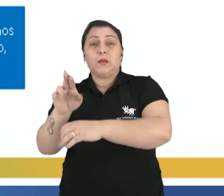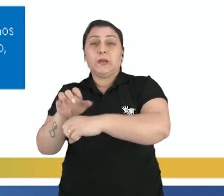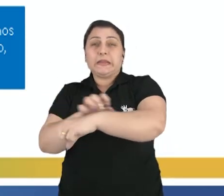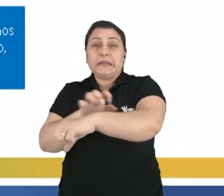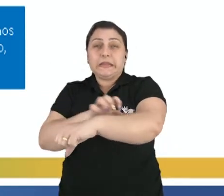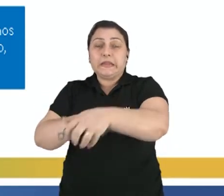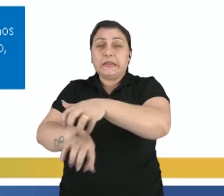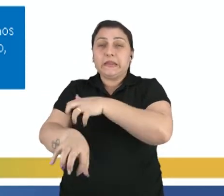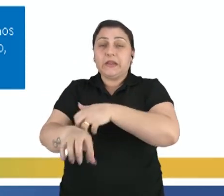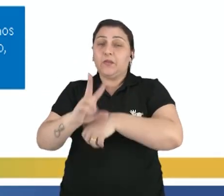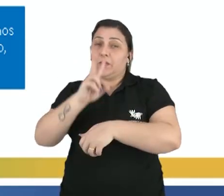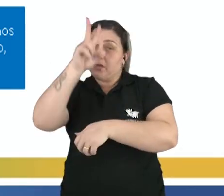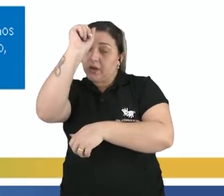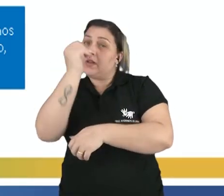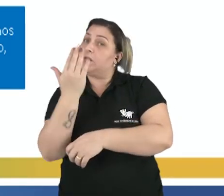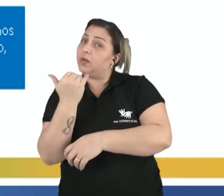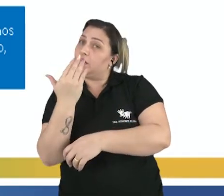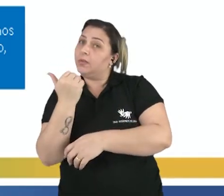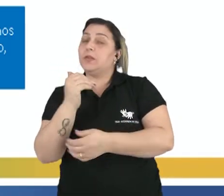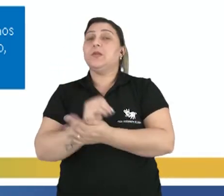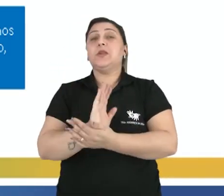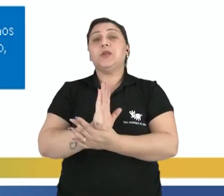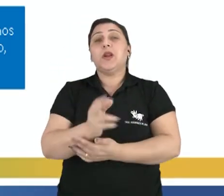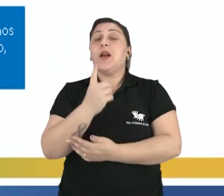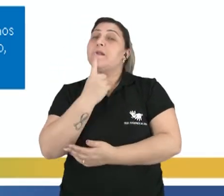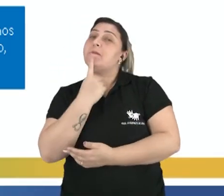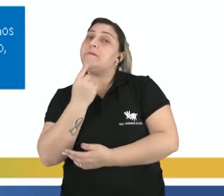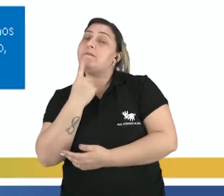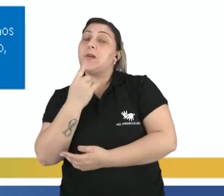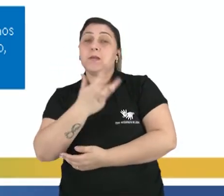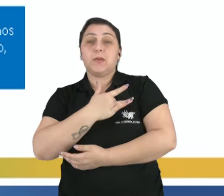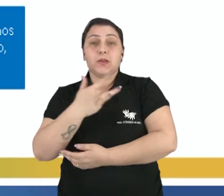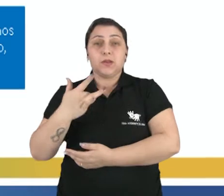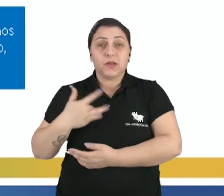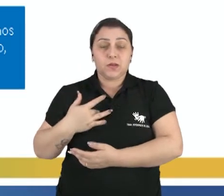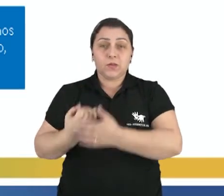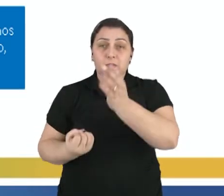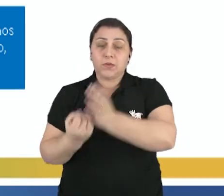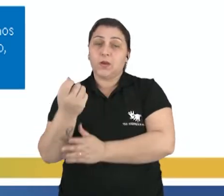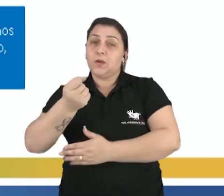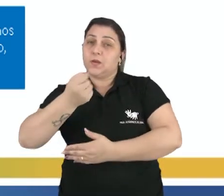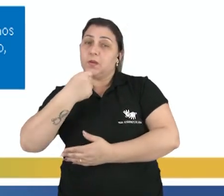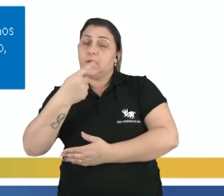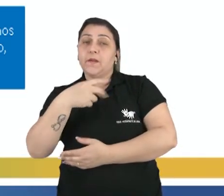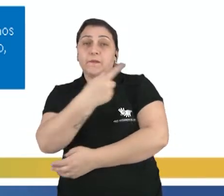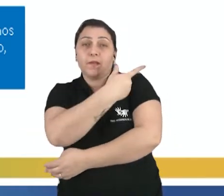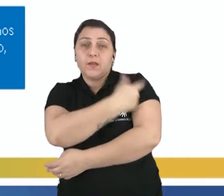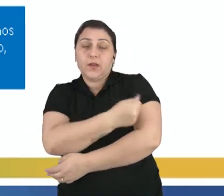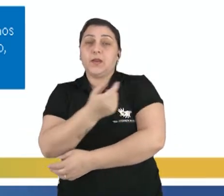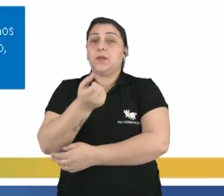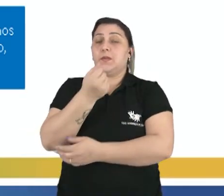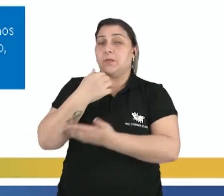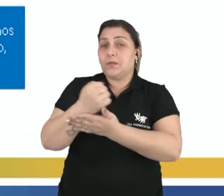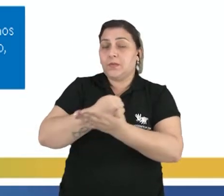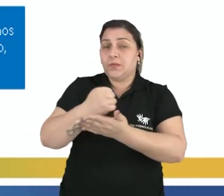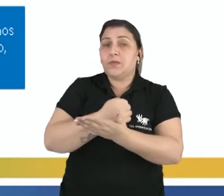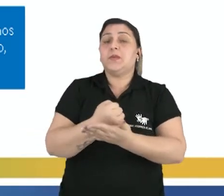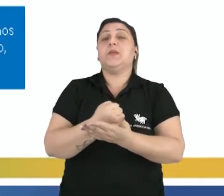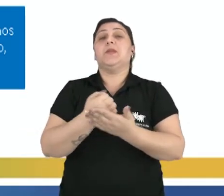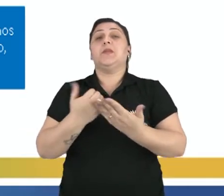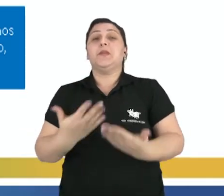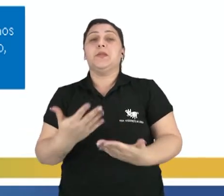e fortalecimento daquele alimento. Já a vermelha é para a saúde, então produção de antibióticos, vacinas, medicamentos, órgãos